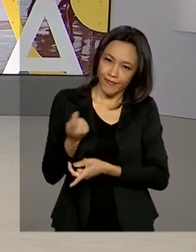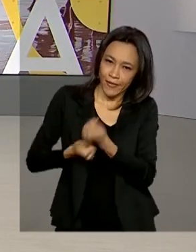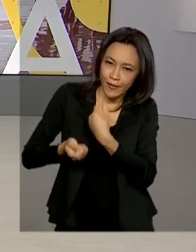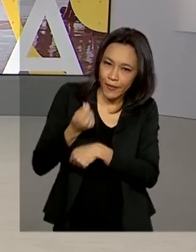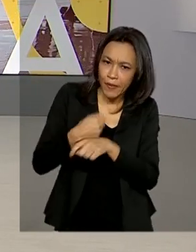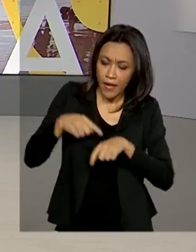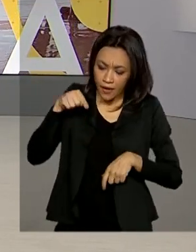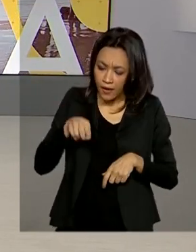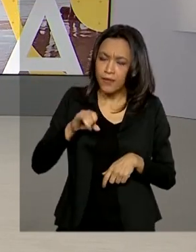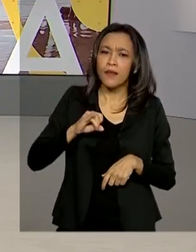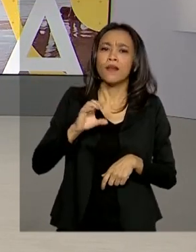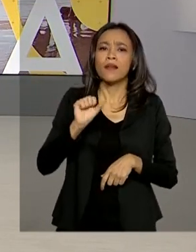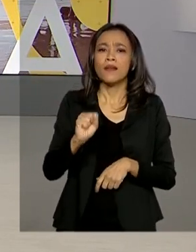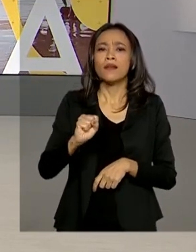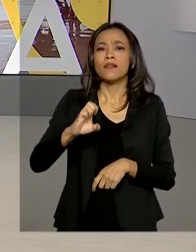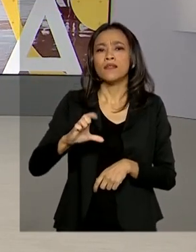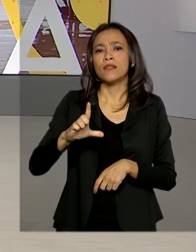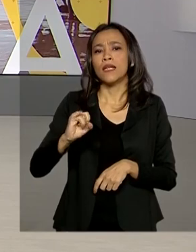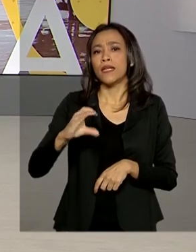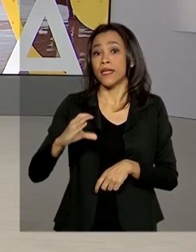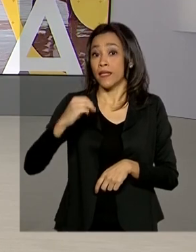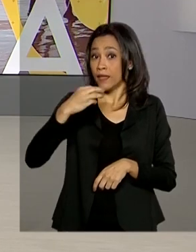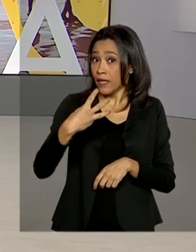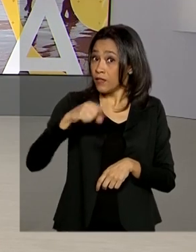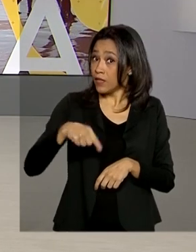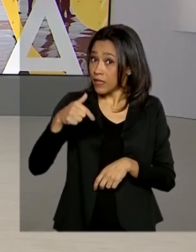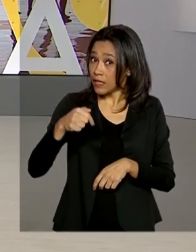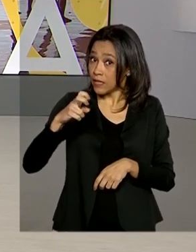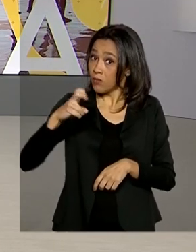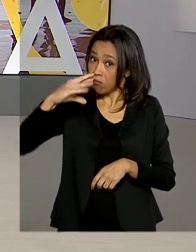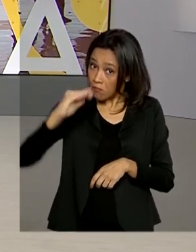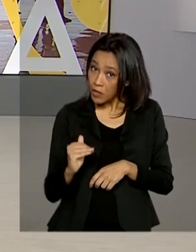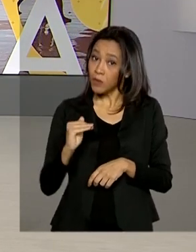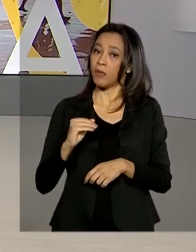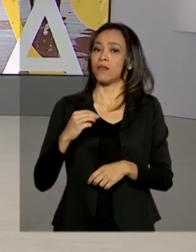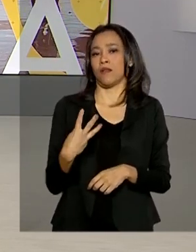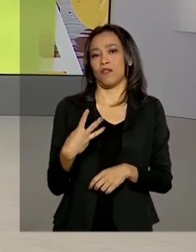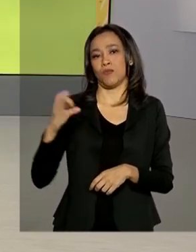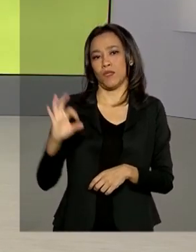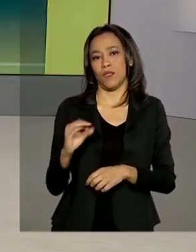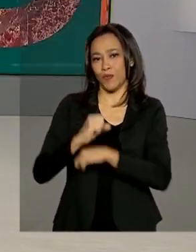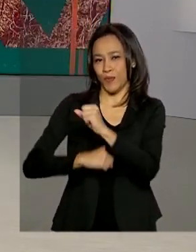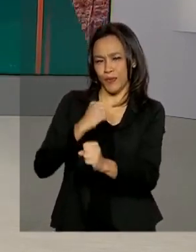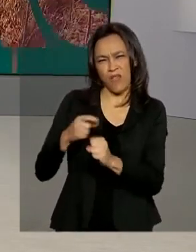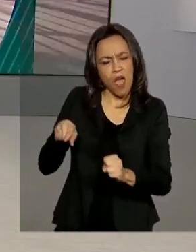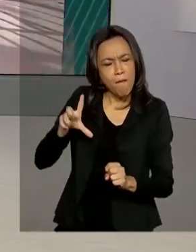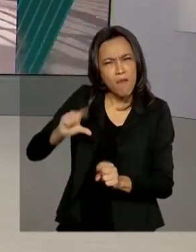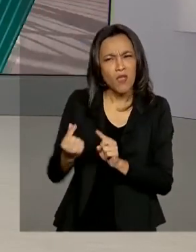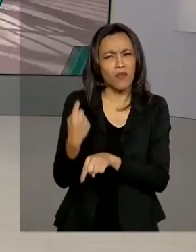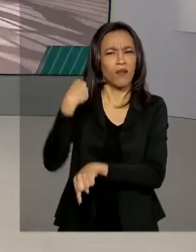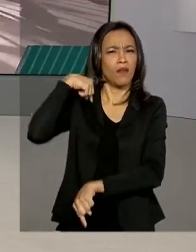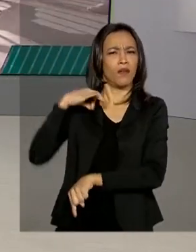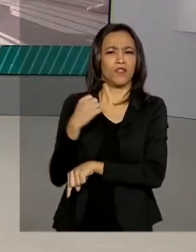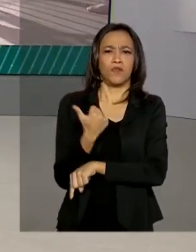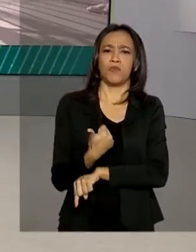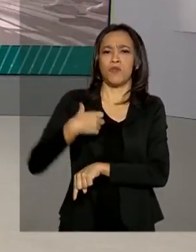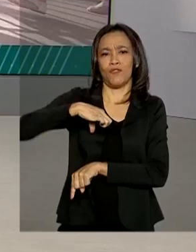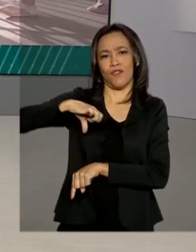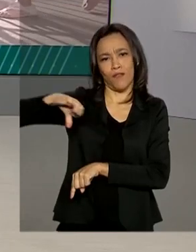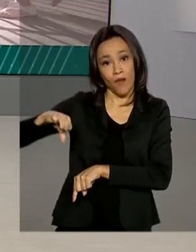A taxa passou de 3,75% para 3% ao ano e é a menor desde 1999,